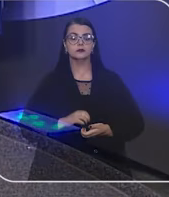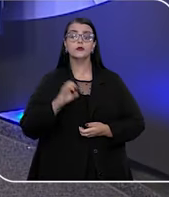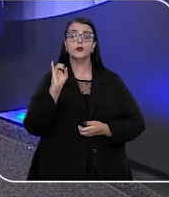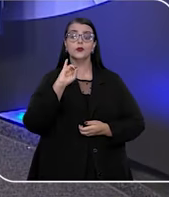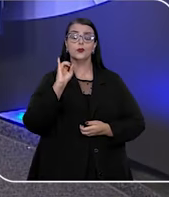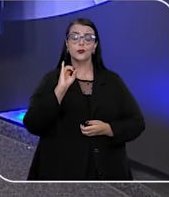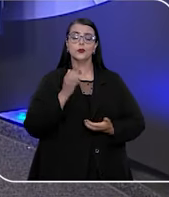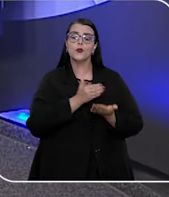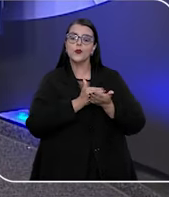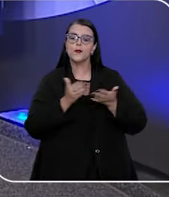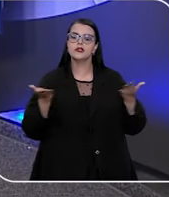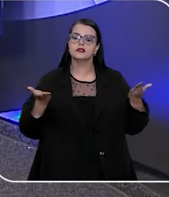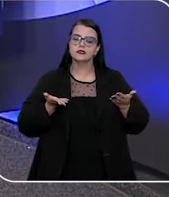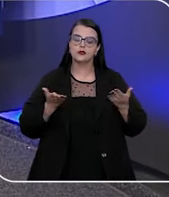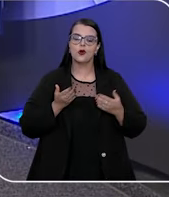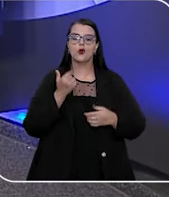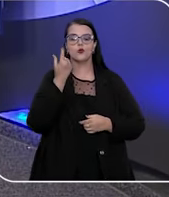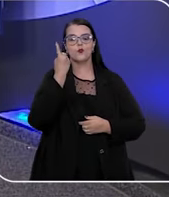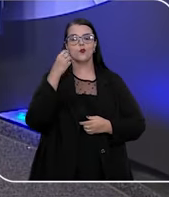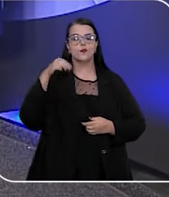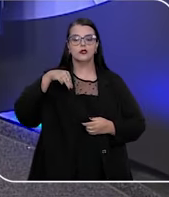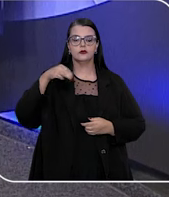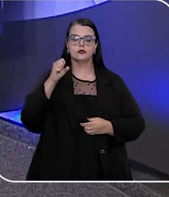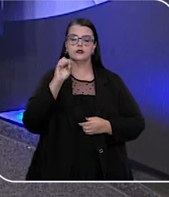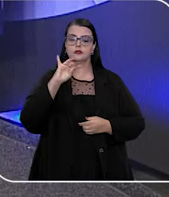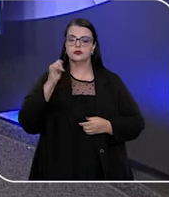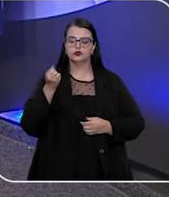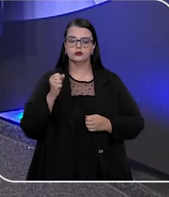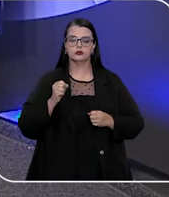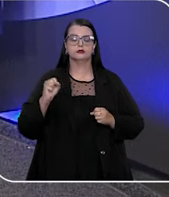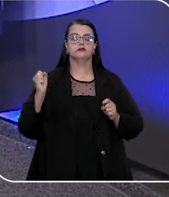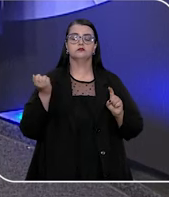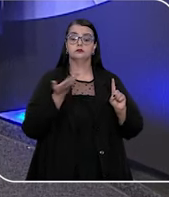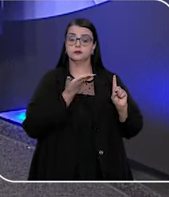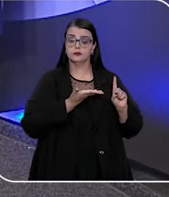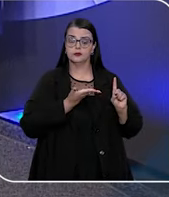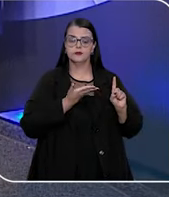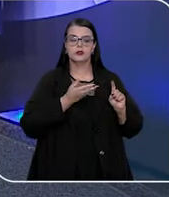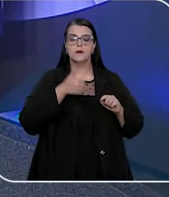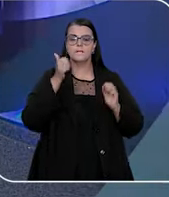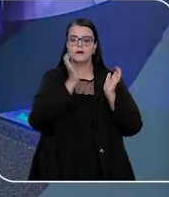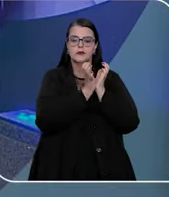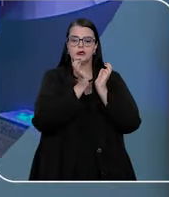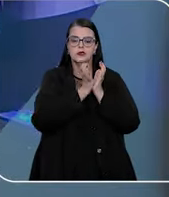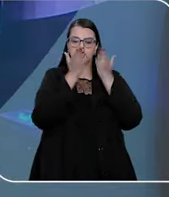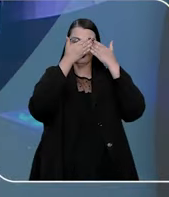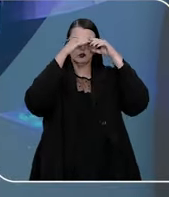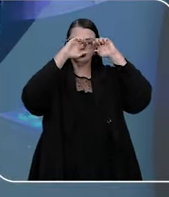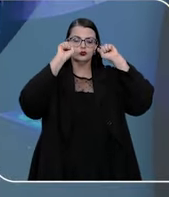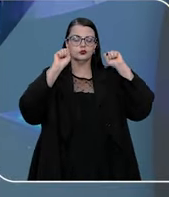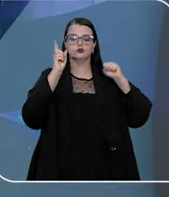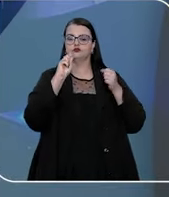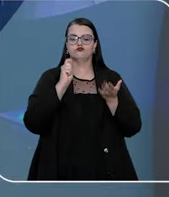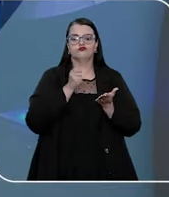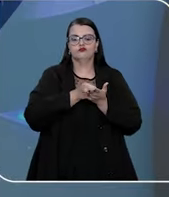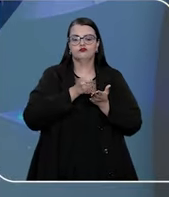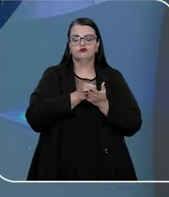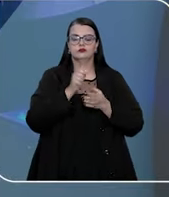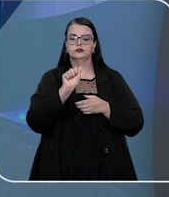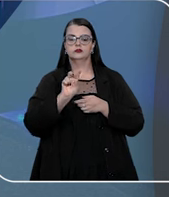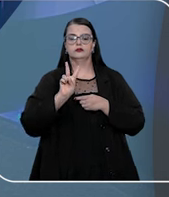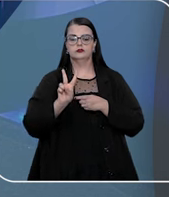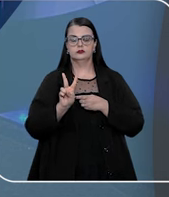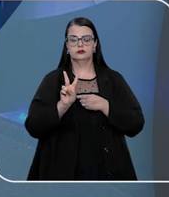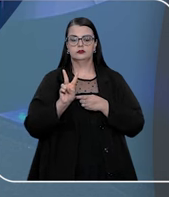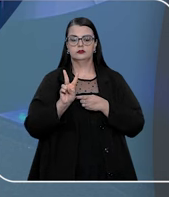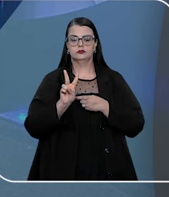Olá, começa agora o Minuto STJ. Vamos aos destaques. A primeira turma concluiu que a lei não confere à Anvisa